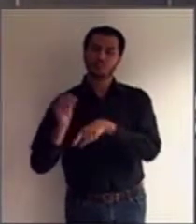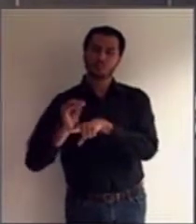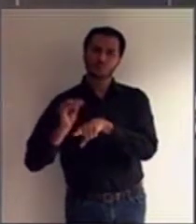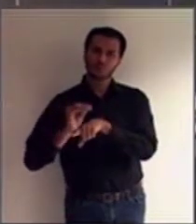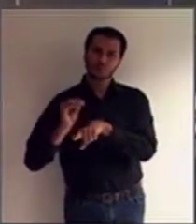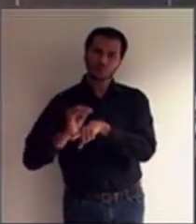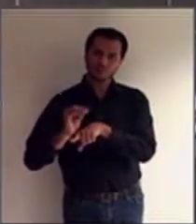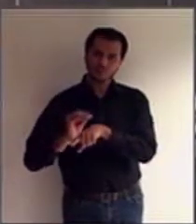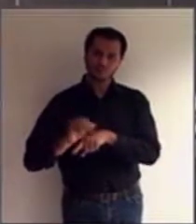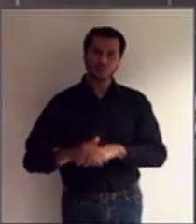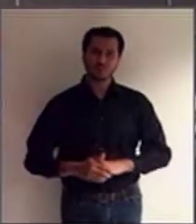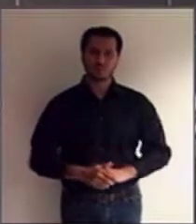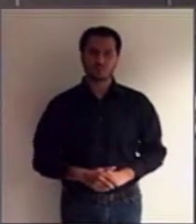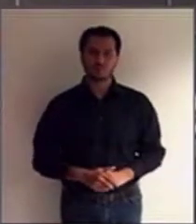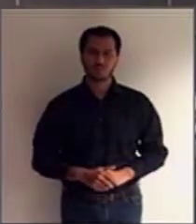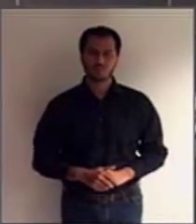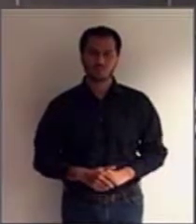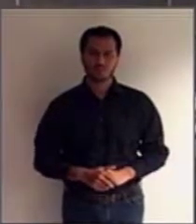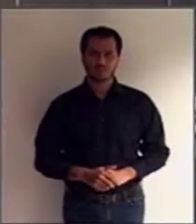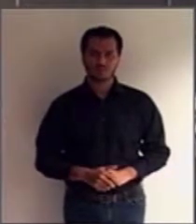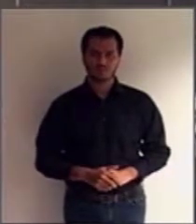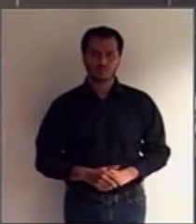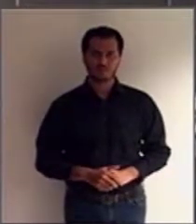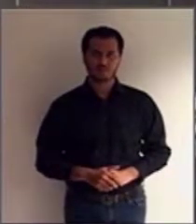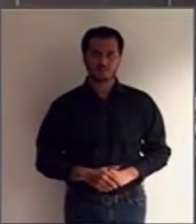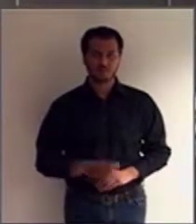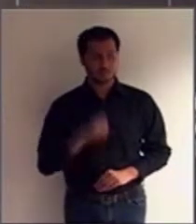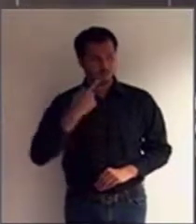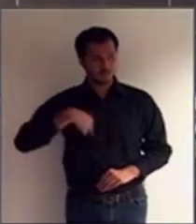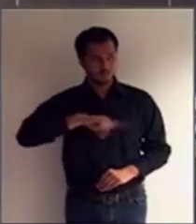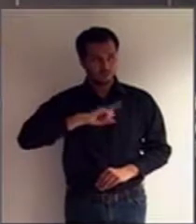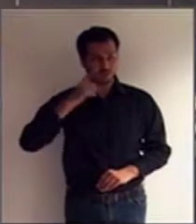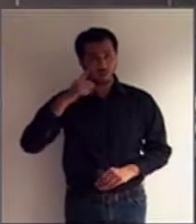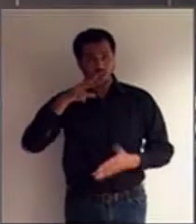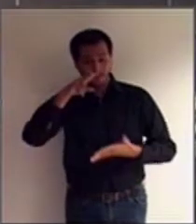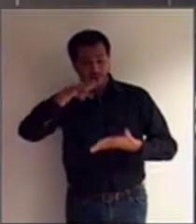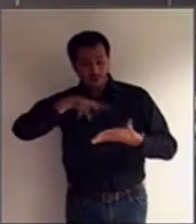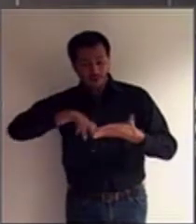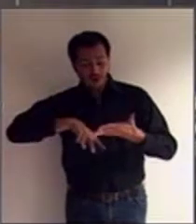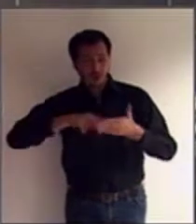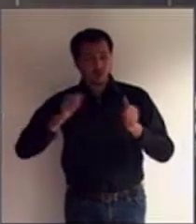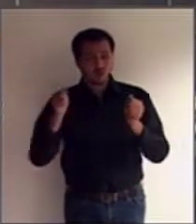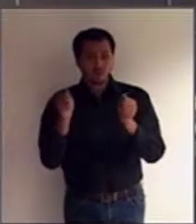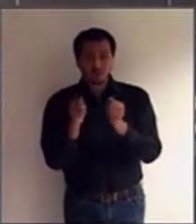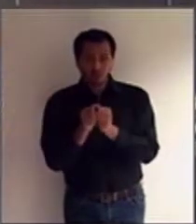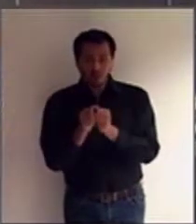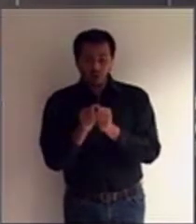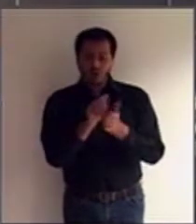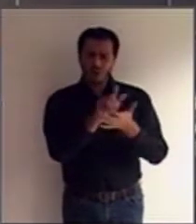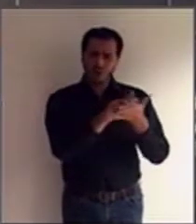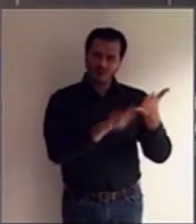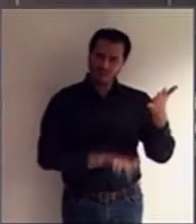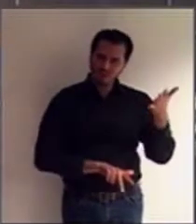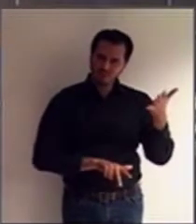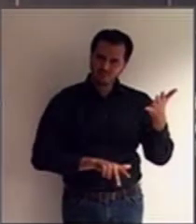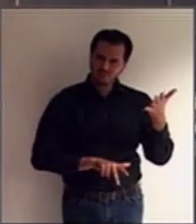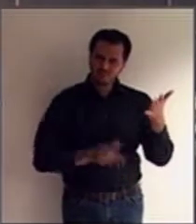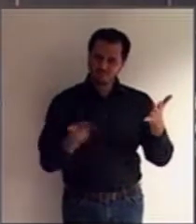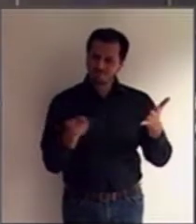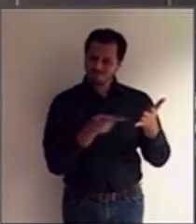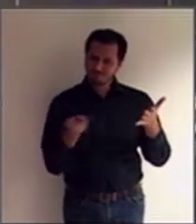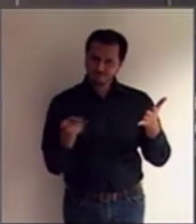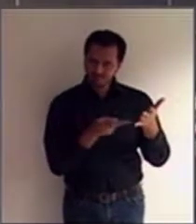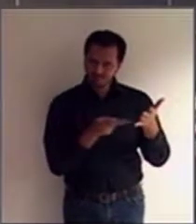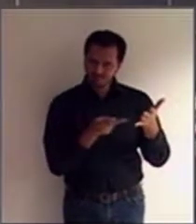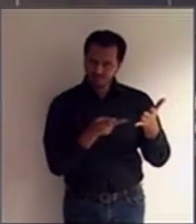simplesmente passamos a lê-las em conjunto com o que consta na Convenção da ONU. Então,